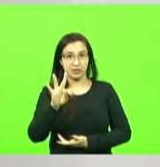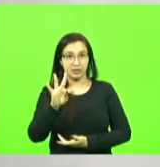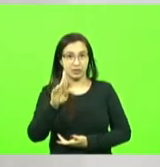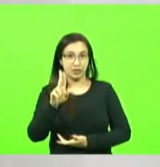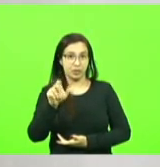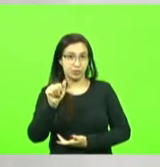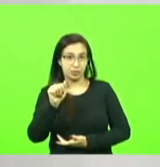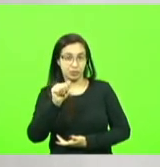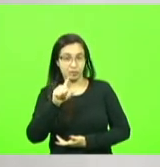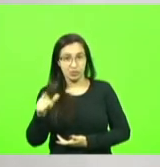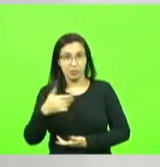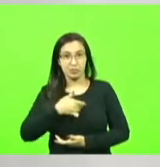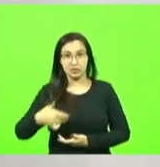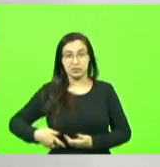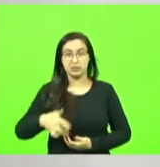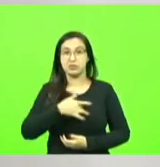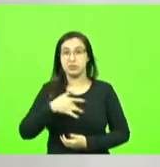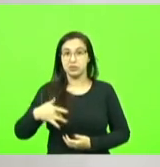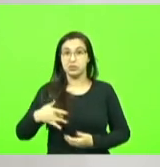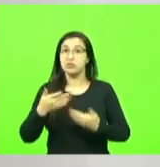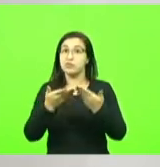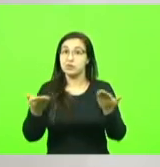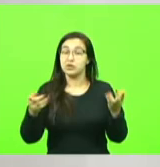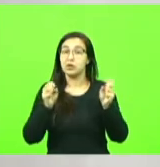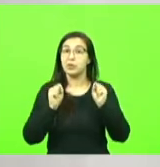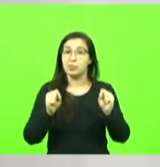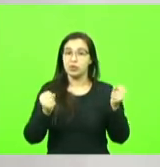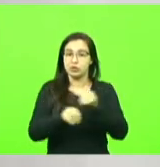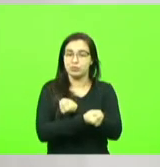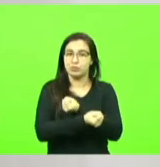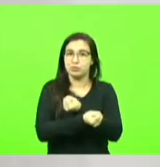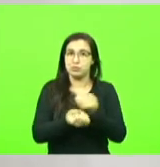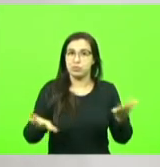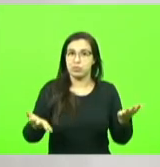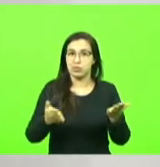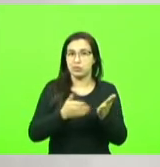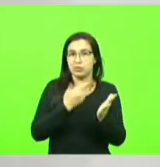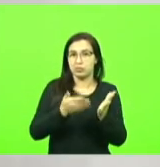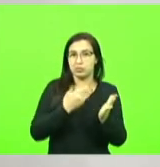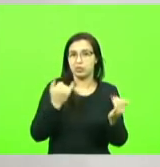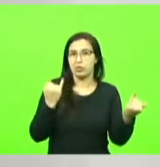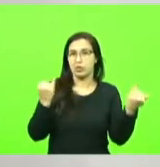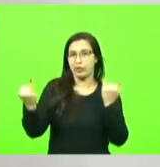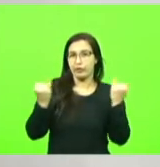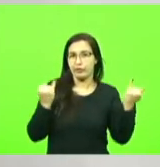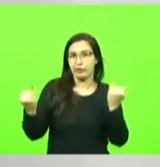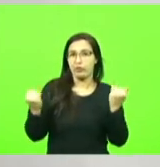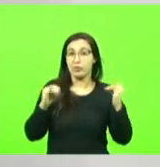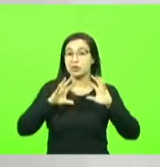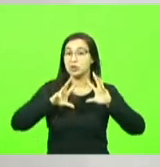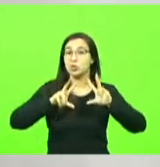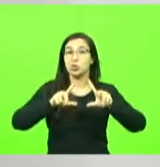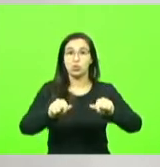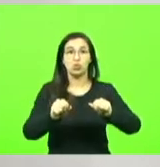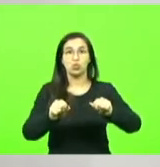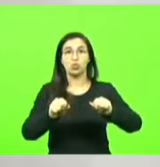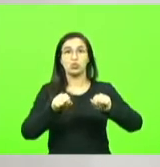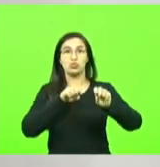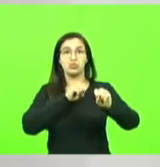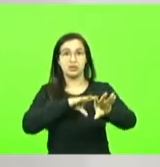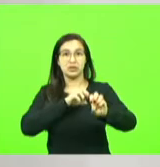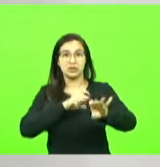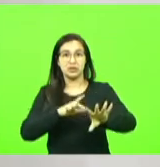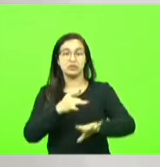que os senhores podem distribuir materiais manuais e informativos para toda a rede de ensino e